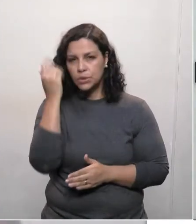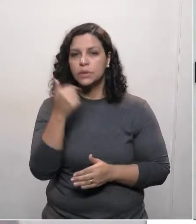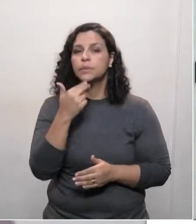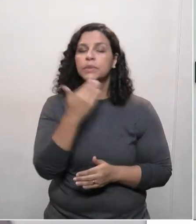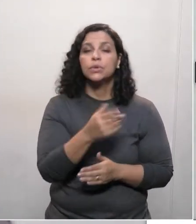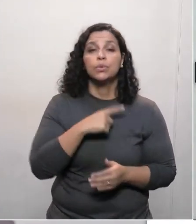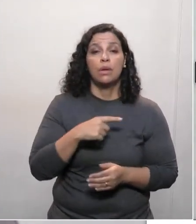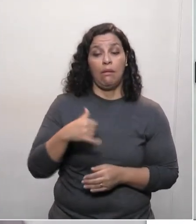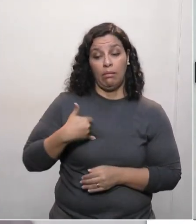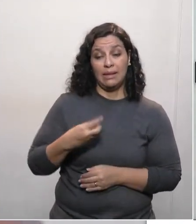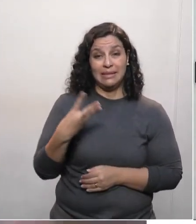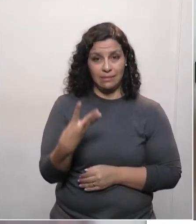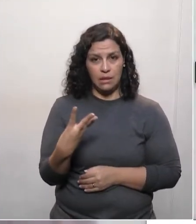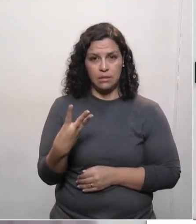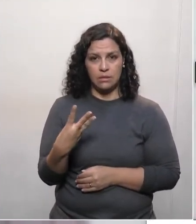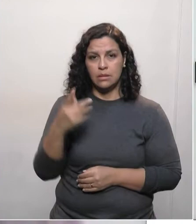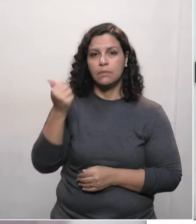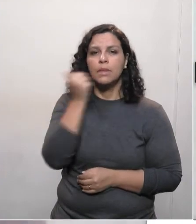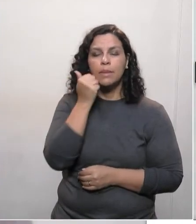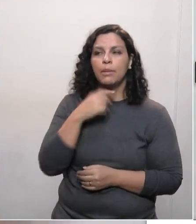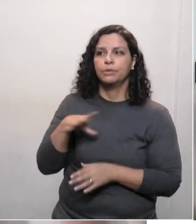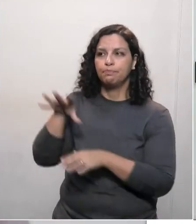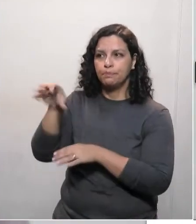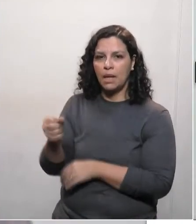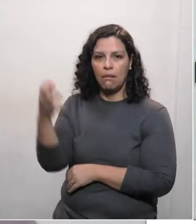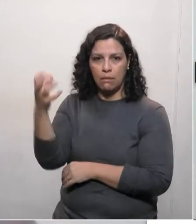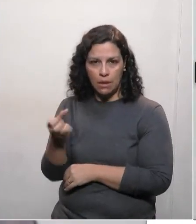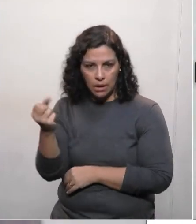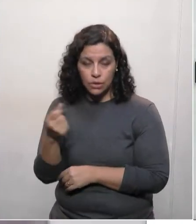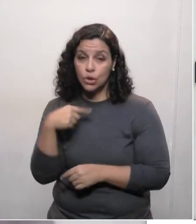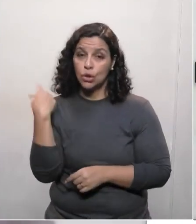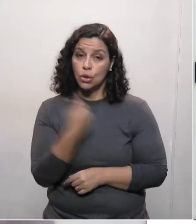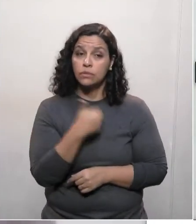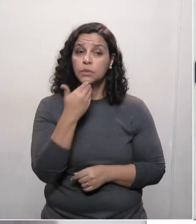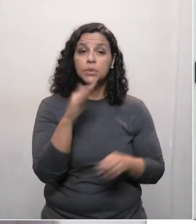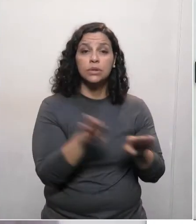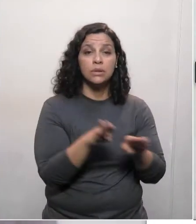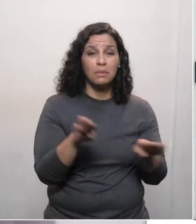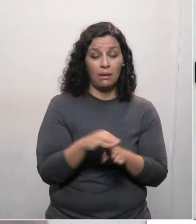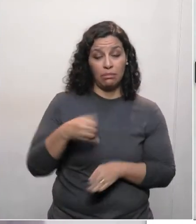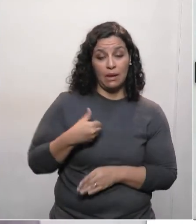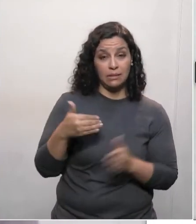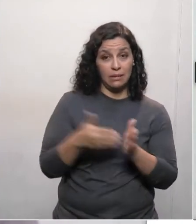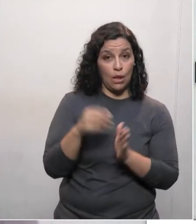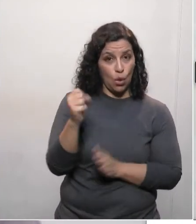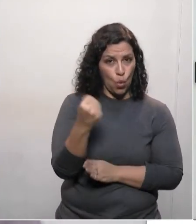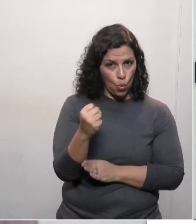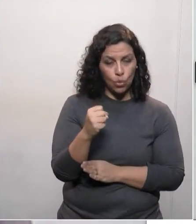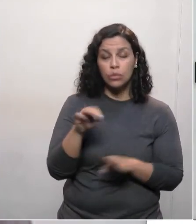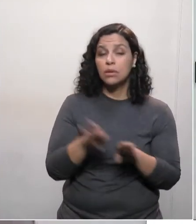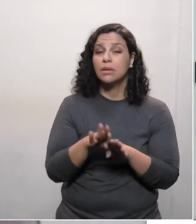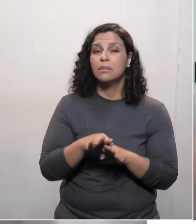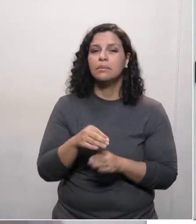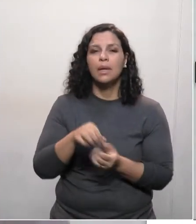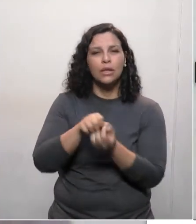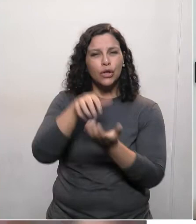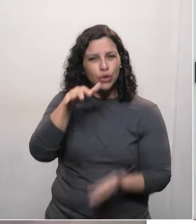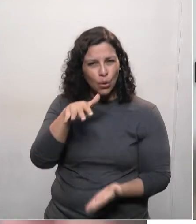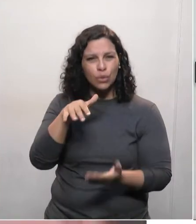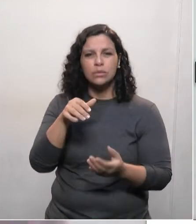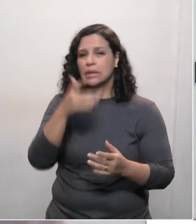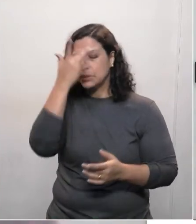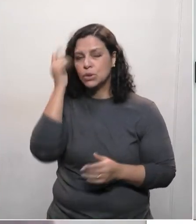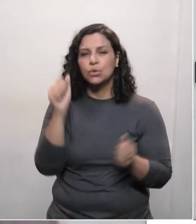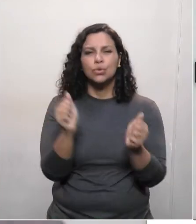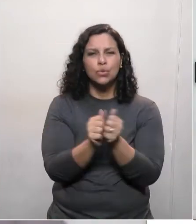até os três anos de idade, para que ele vá para oito anos, para idosos e para beneficiários do BPC nesse momento de crise. E também, se o